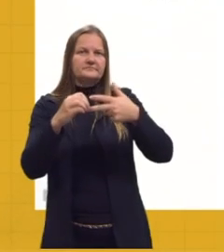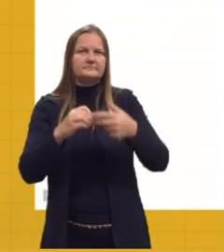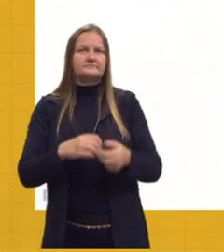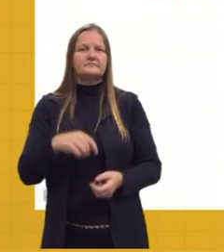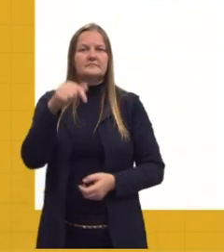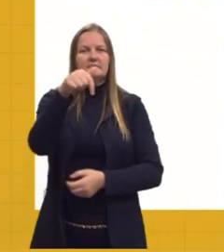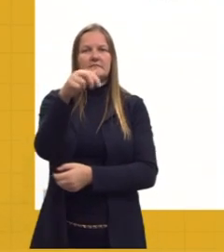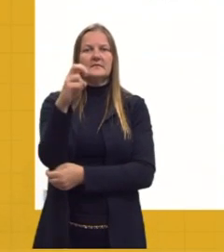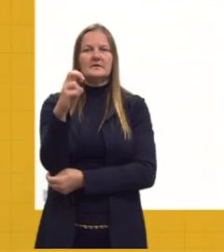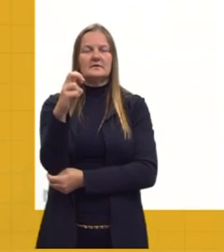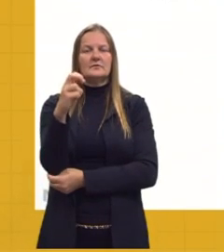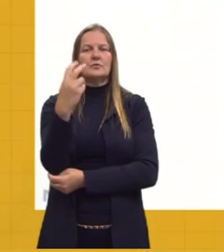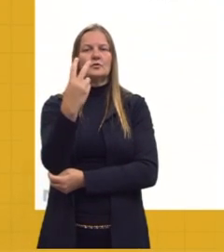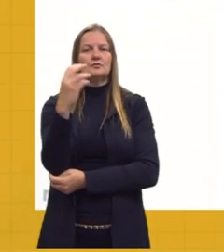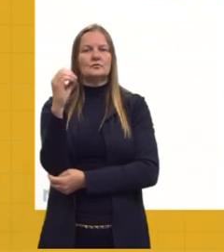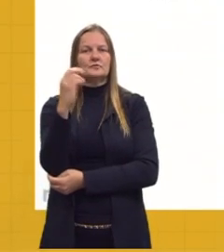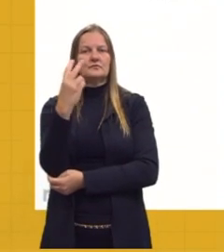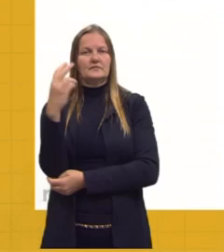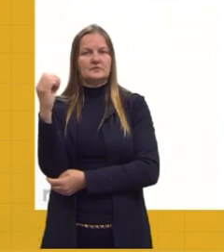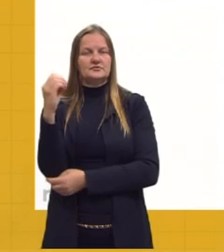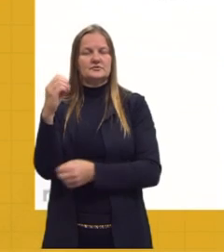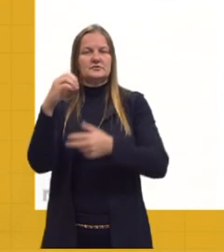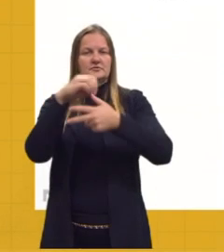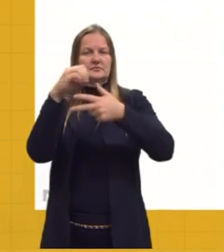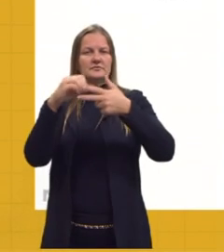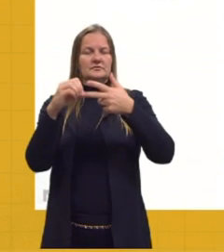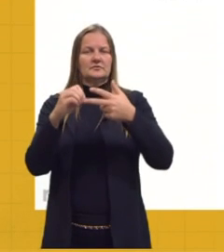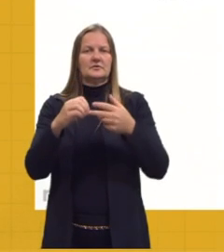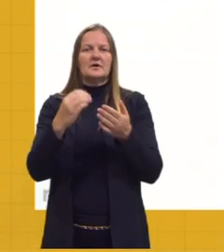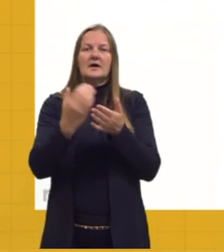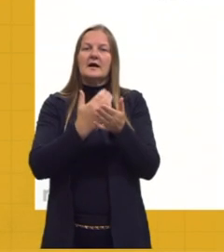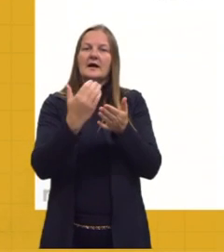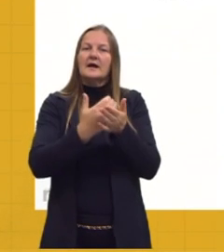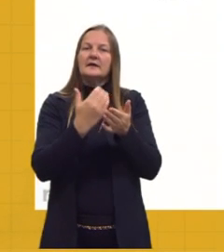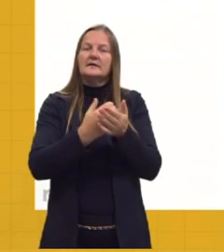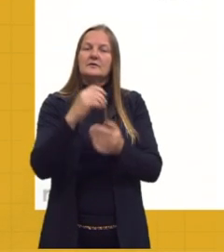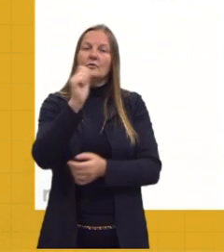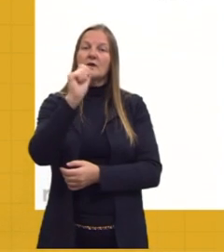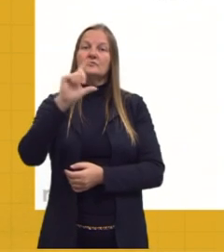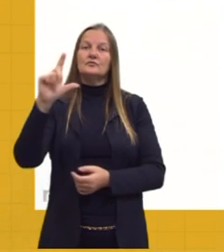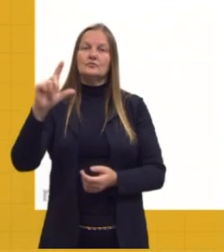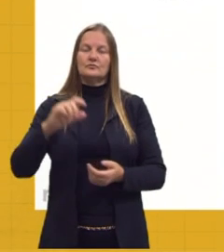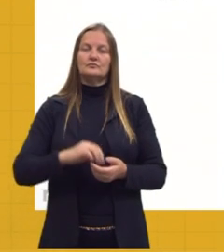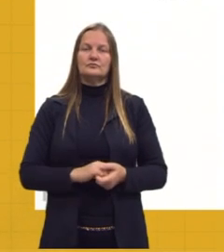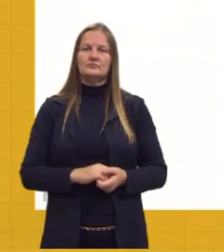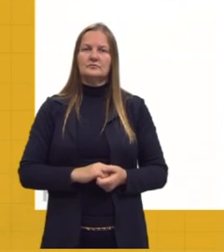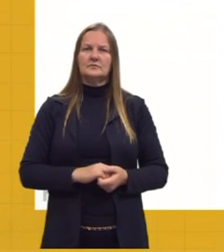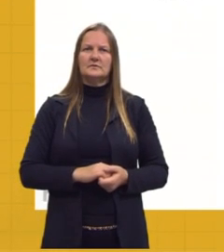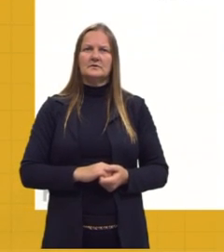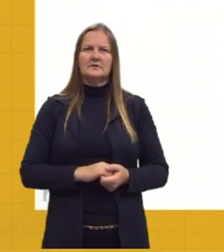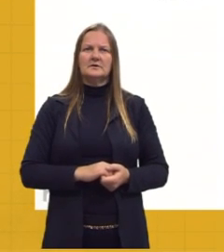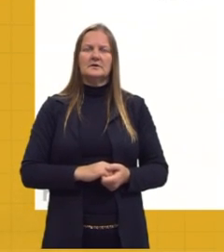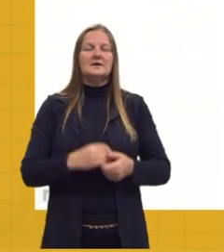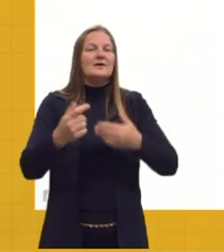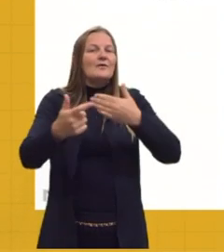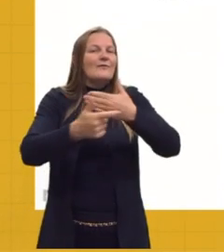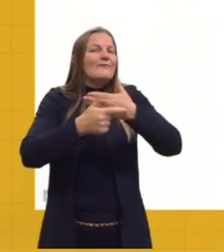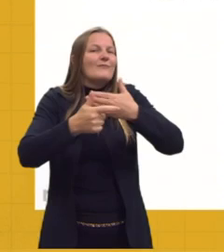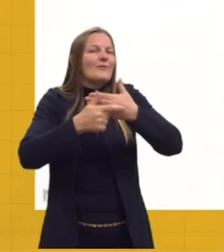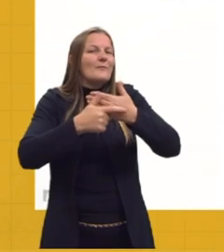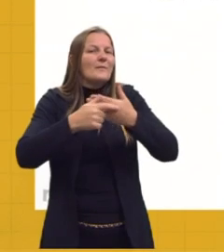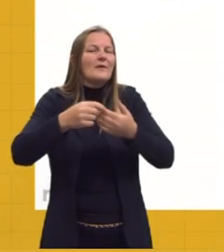75 do Enem 2020, sempre do caderno azul, pessoal. E a gente vai falar um pouquinho do papel desses